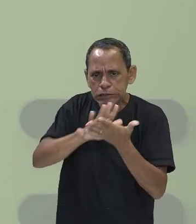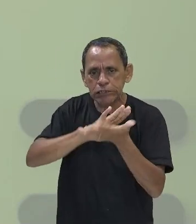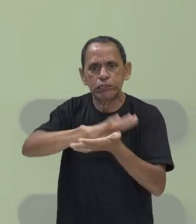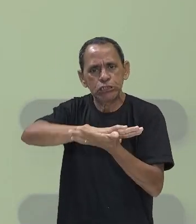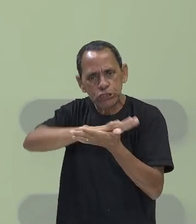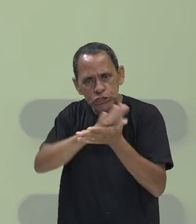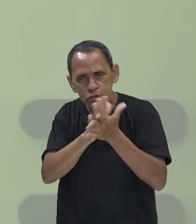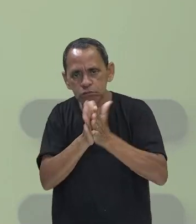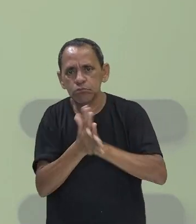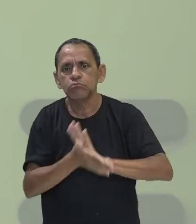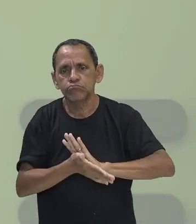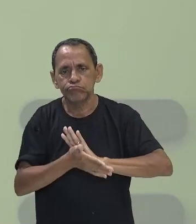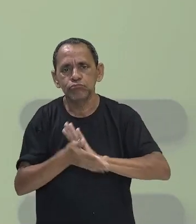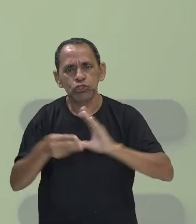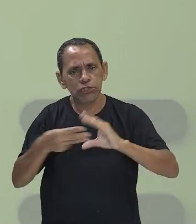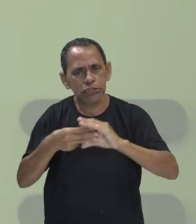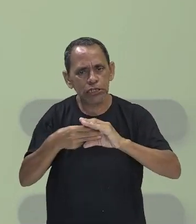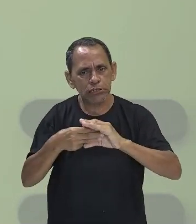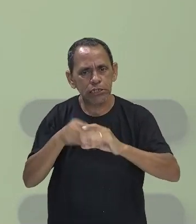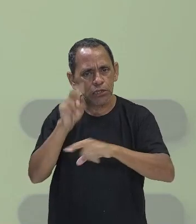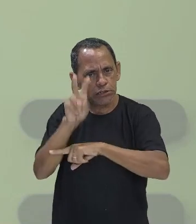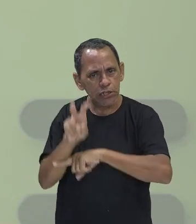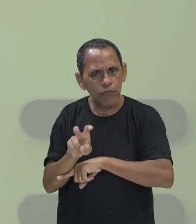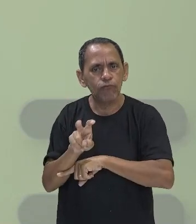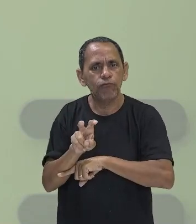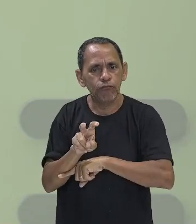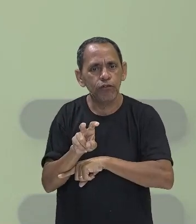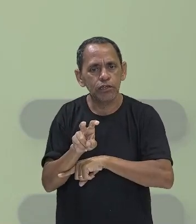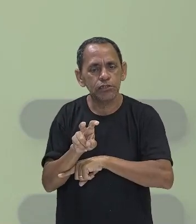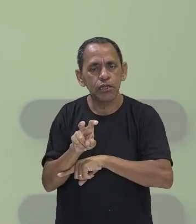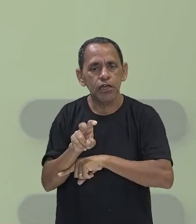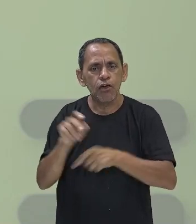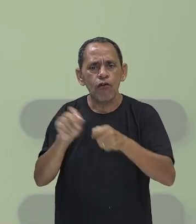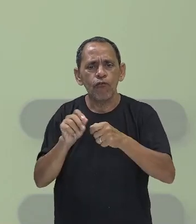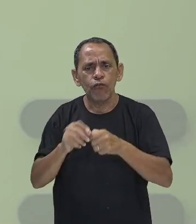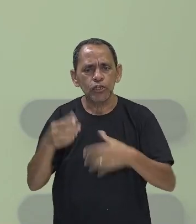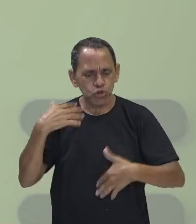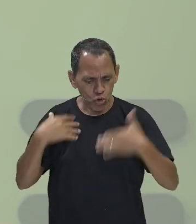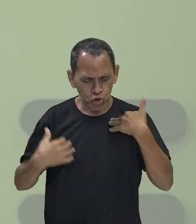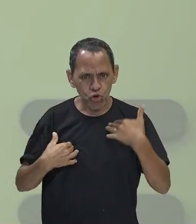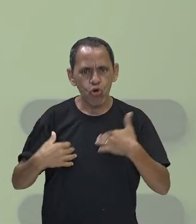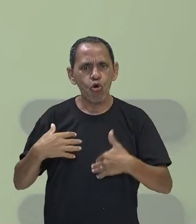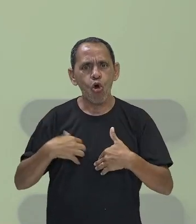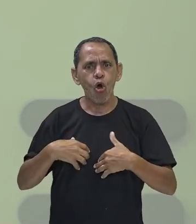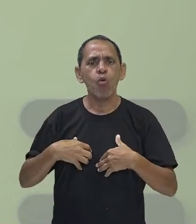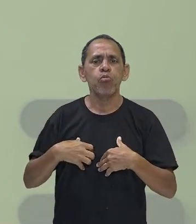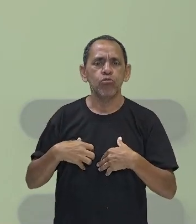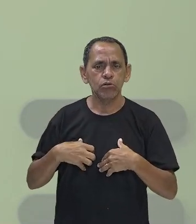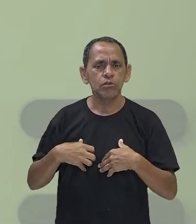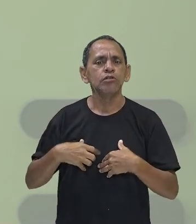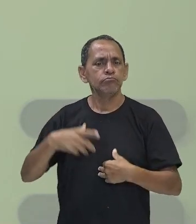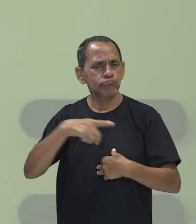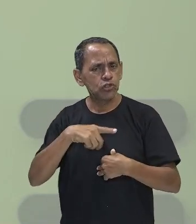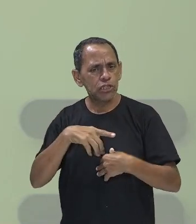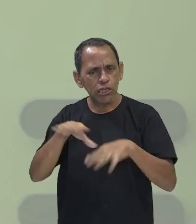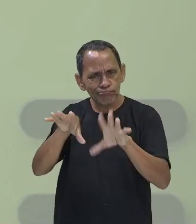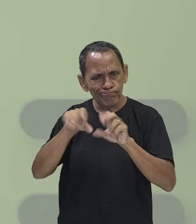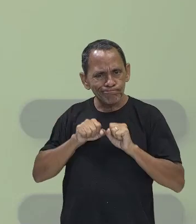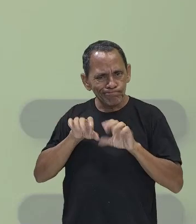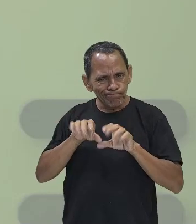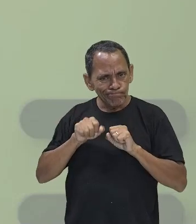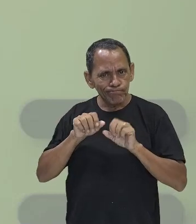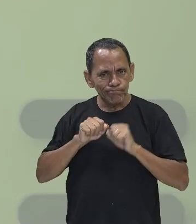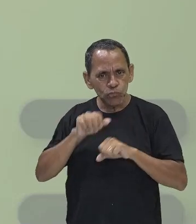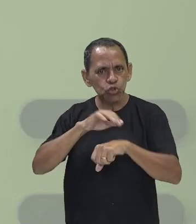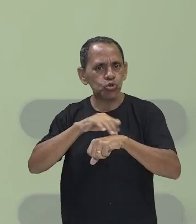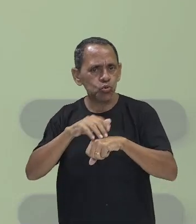suscetível a outras infecções. Então, isso aí é o que nós chamamos